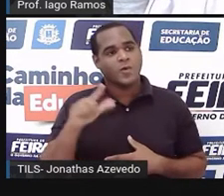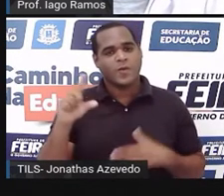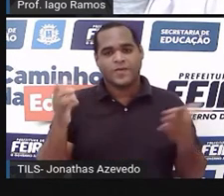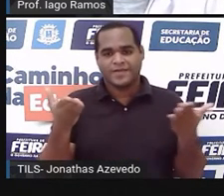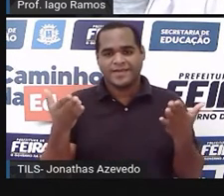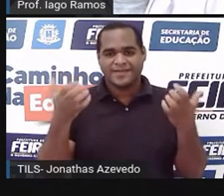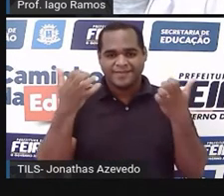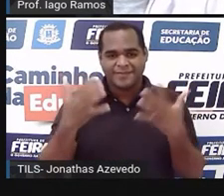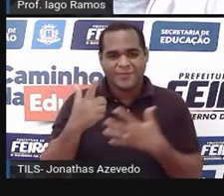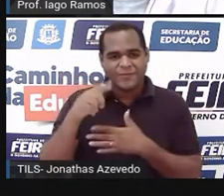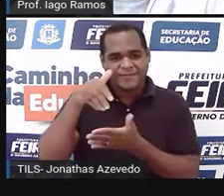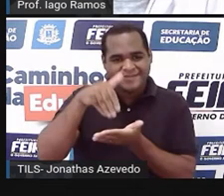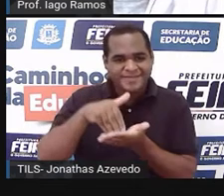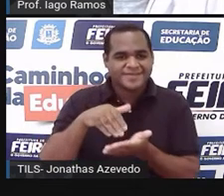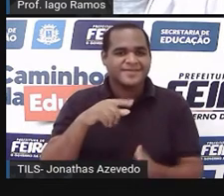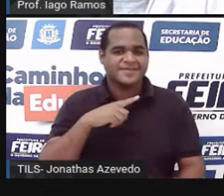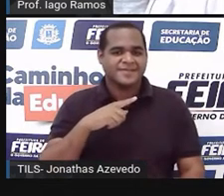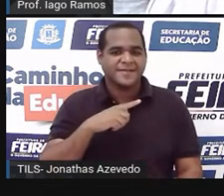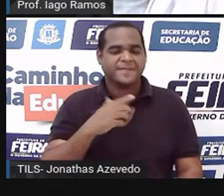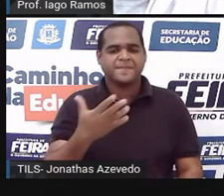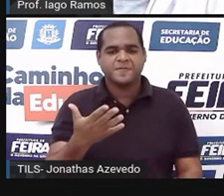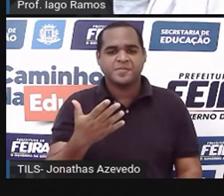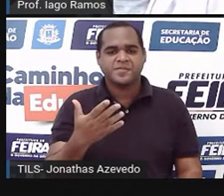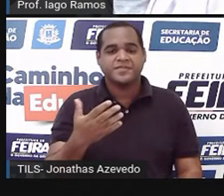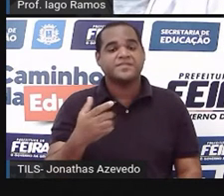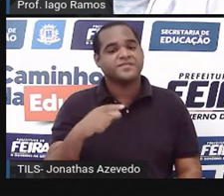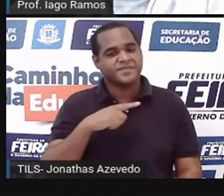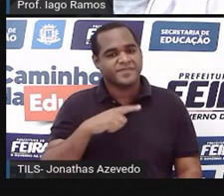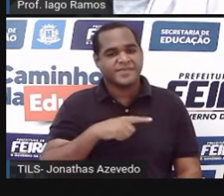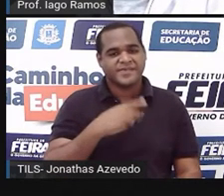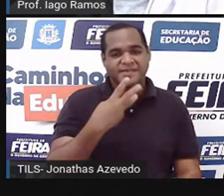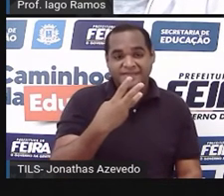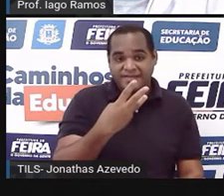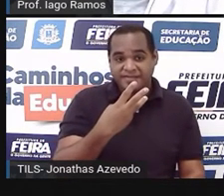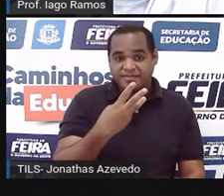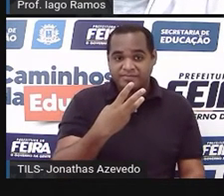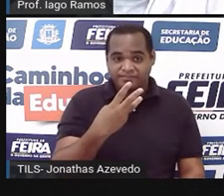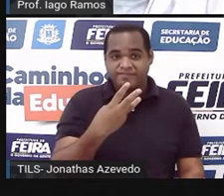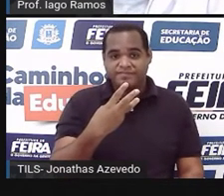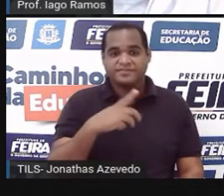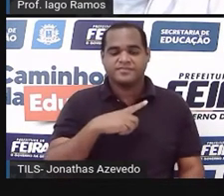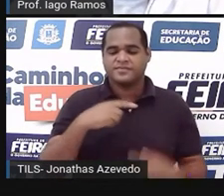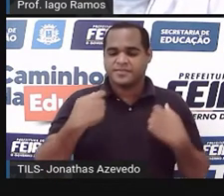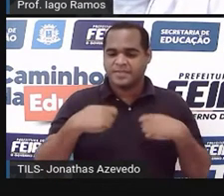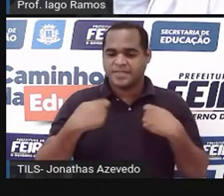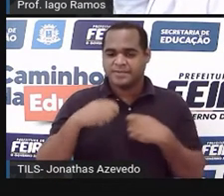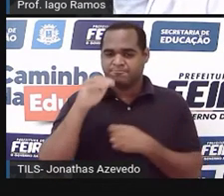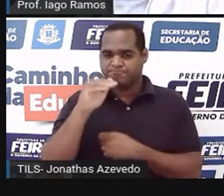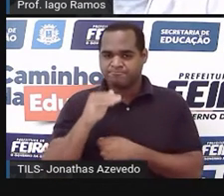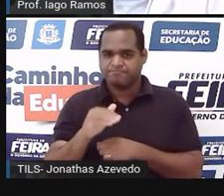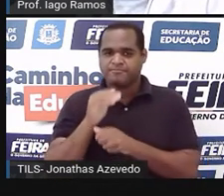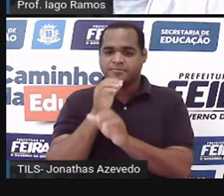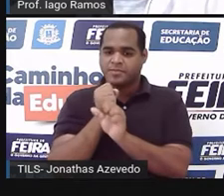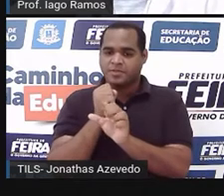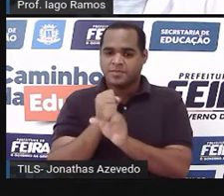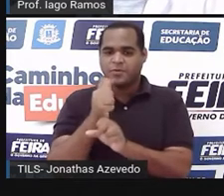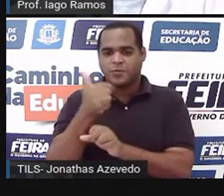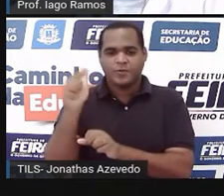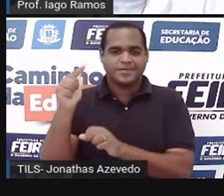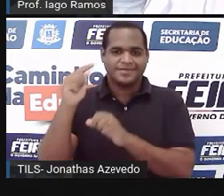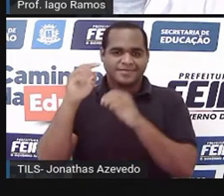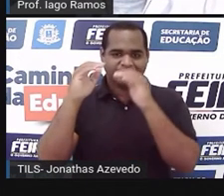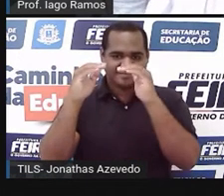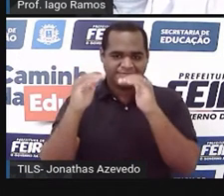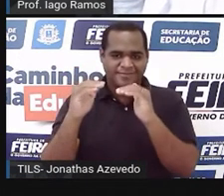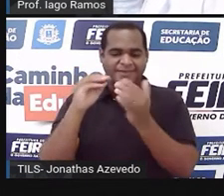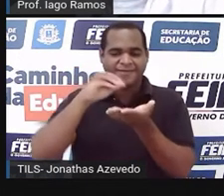precisa analisar é o lado 3 que vai ter que ser menor do que a soma dos outros dois que estão